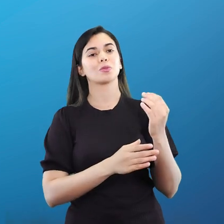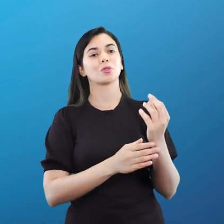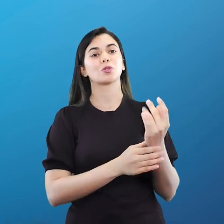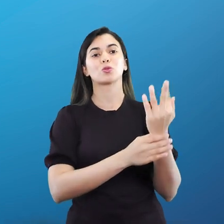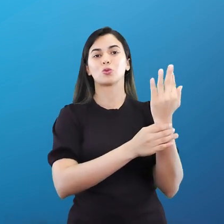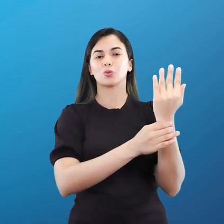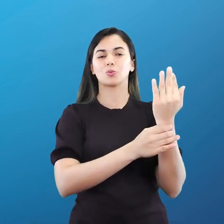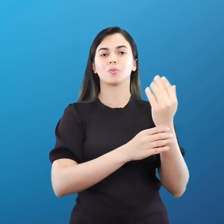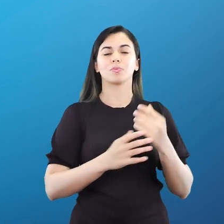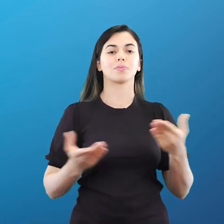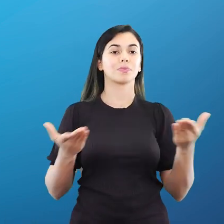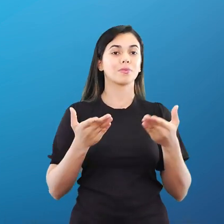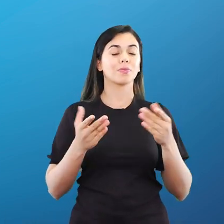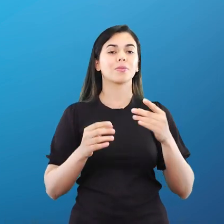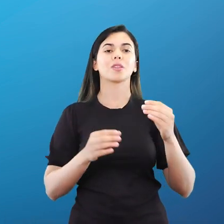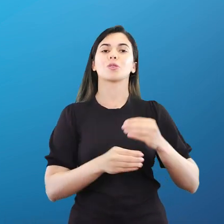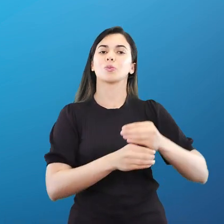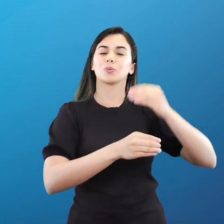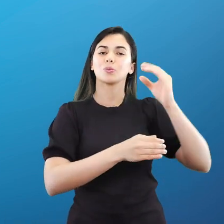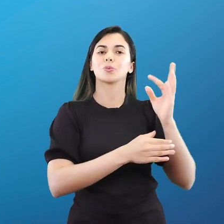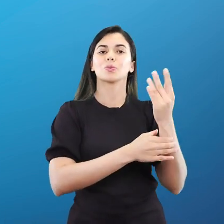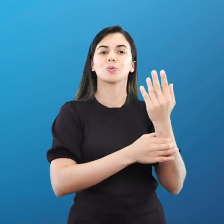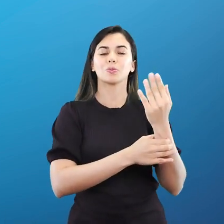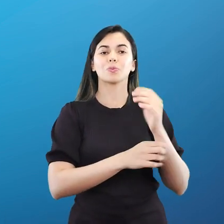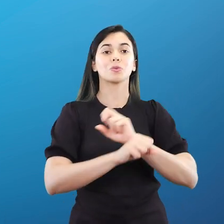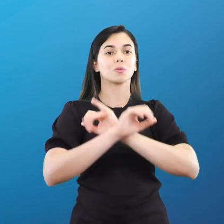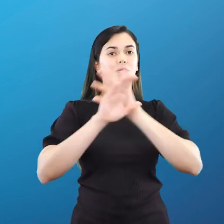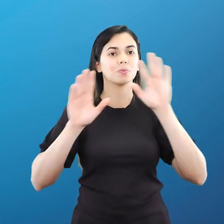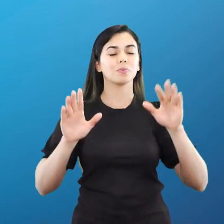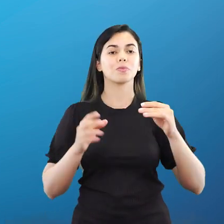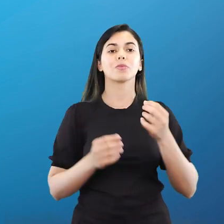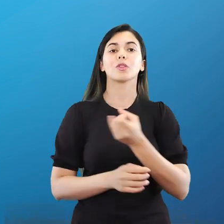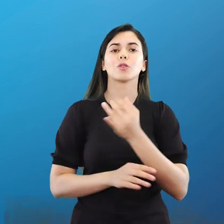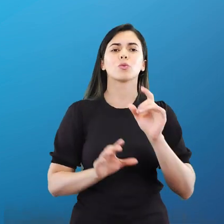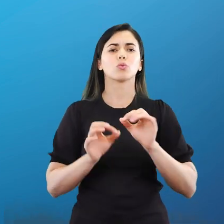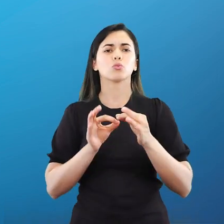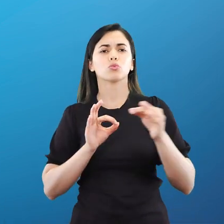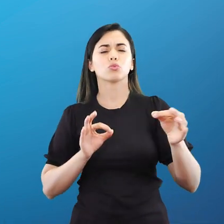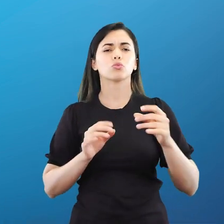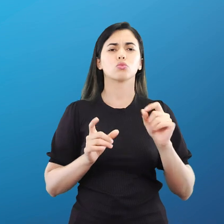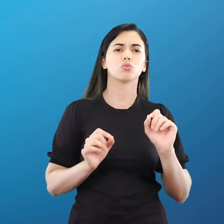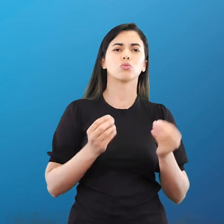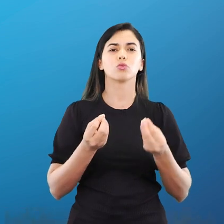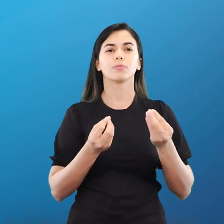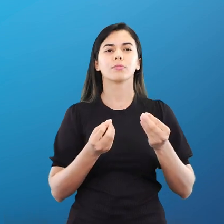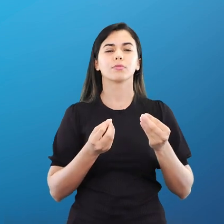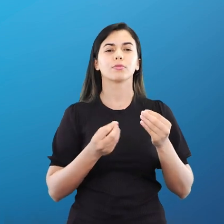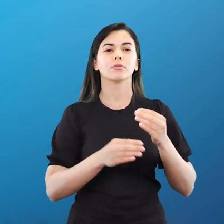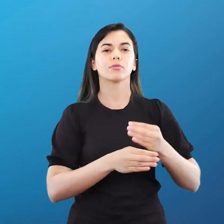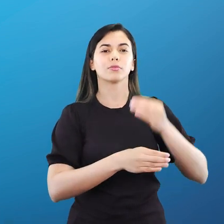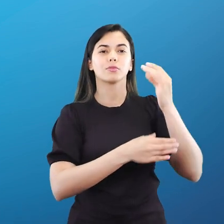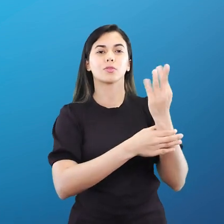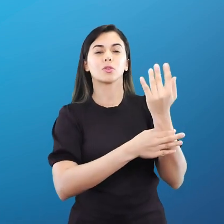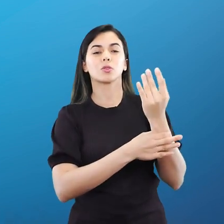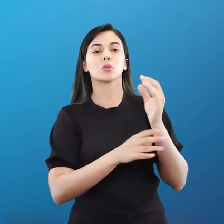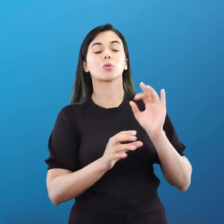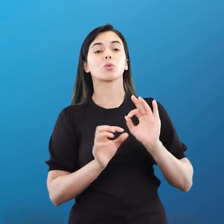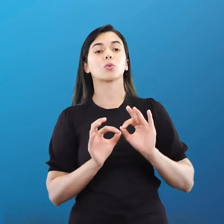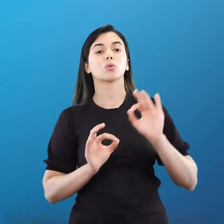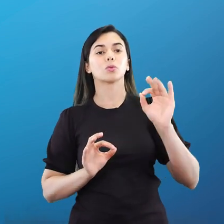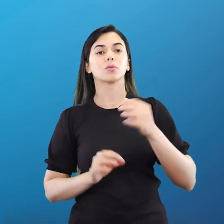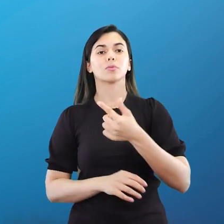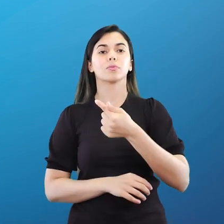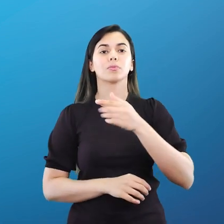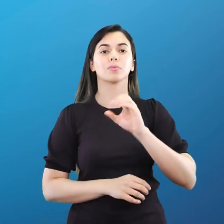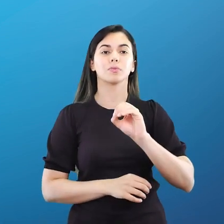de forma mais clara. Então, quais são aqui as proporções, né, ela mede aí 70 centímetros, tá,